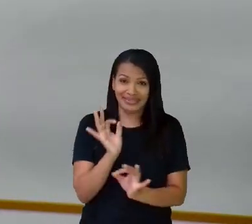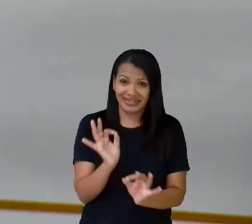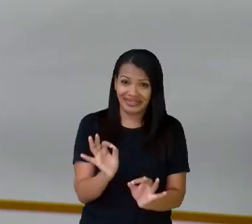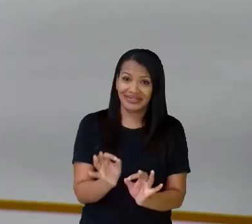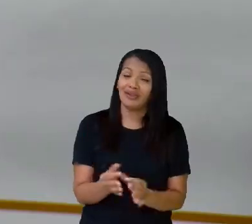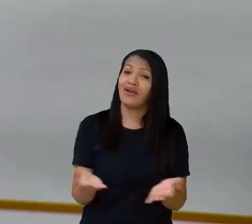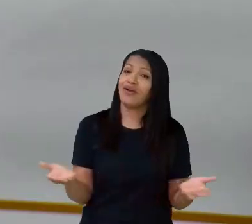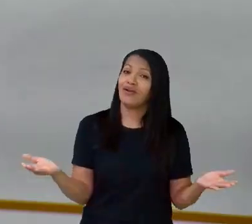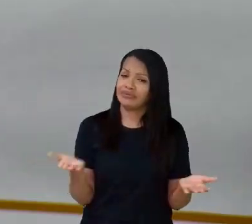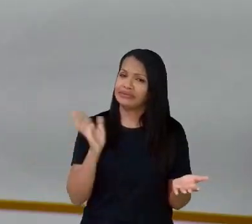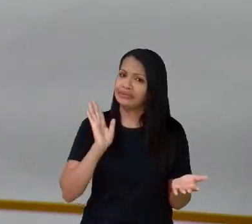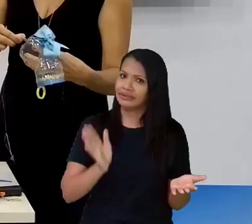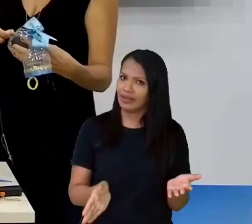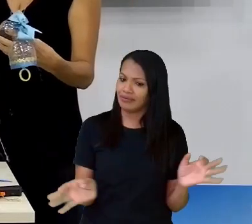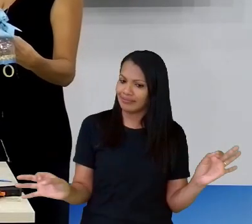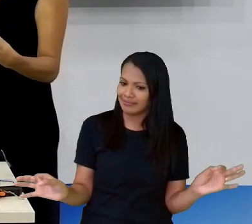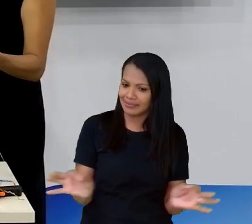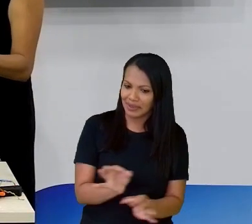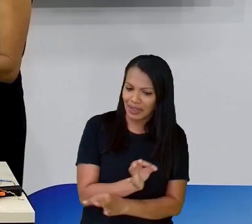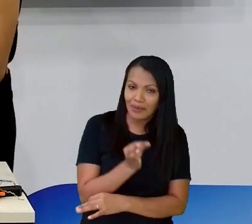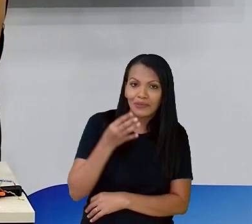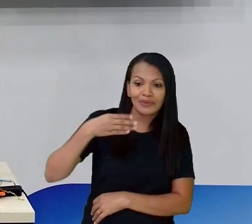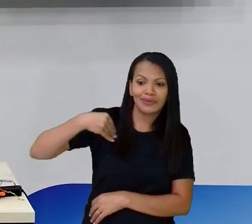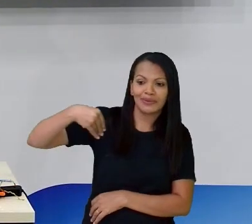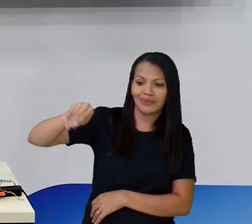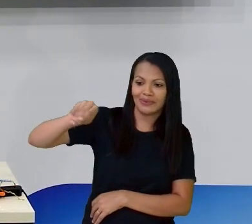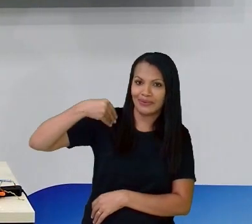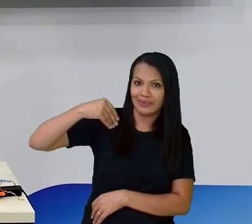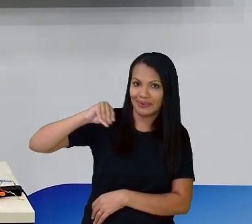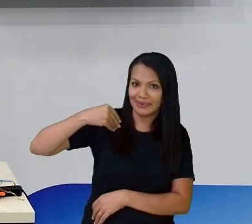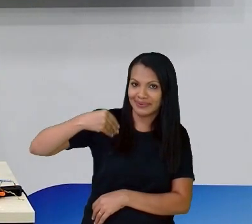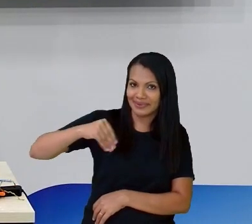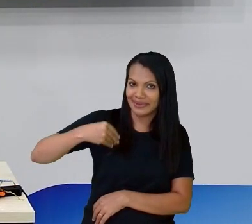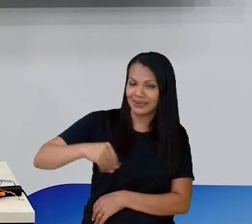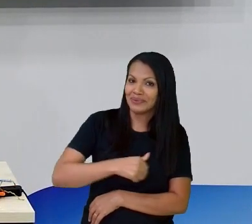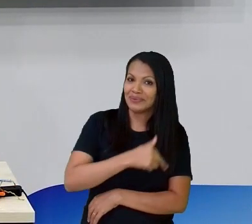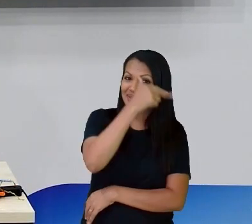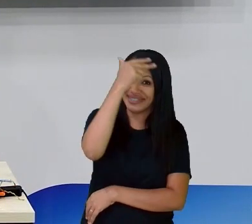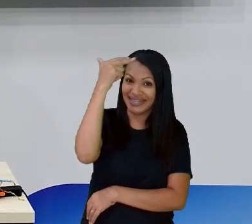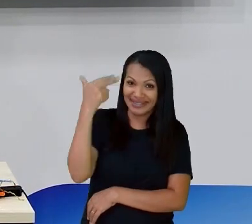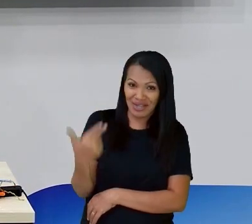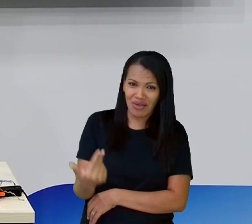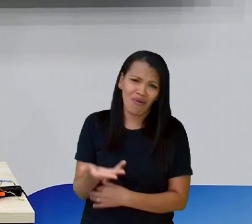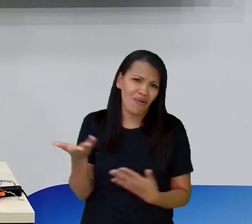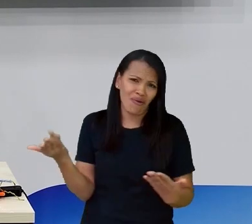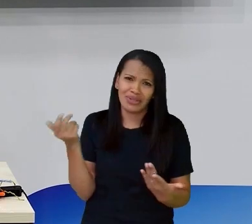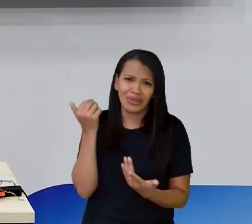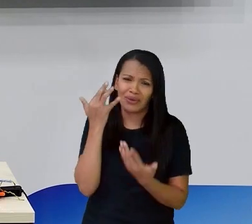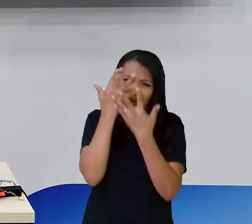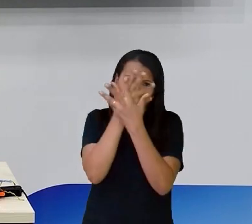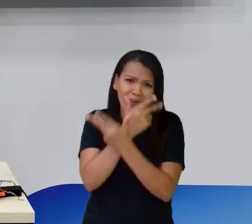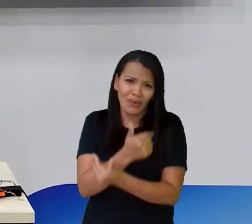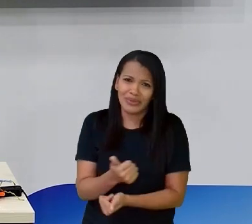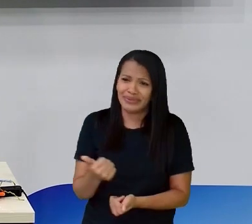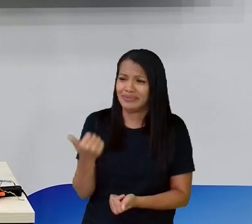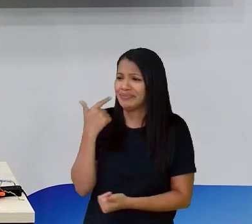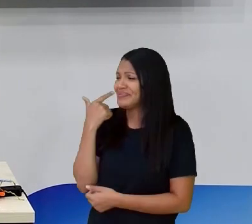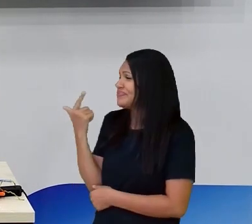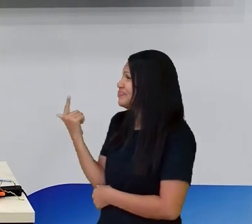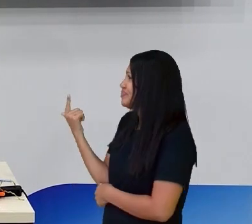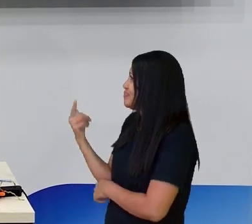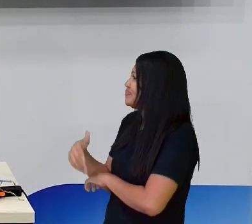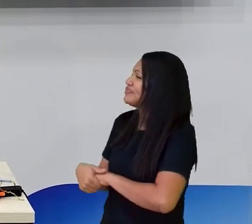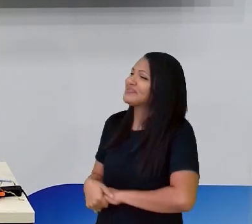Já finalizou Aí a nossa O nosso sino De natal Olha como ele Ficou bonito A gente dá Dá uma